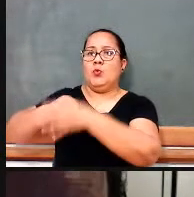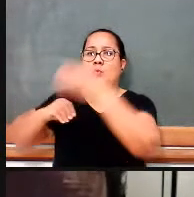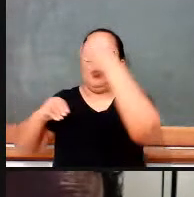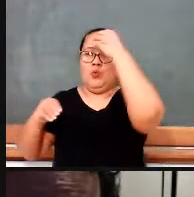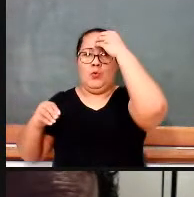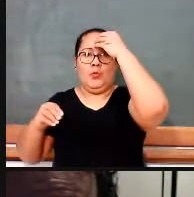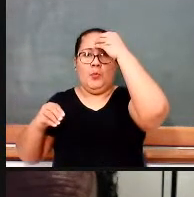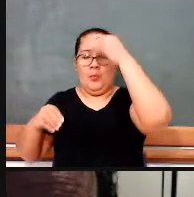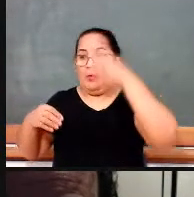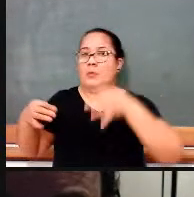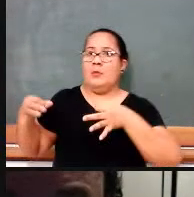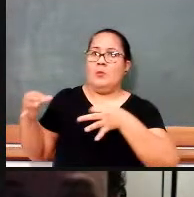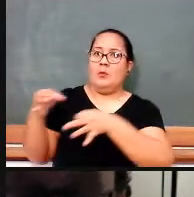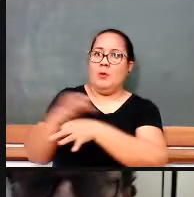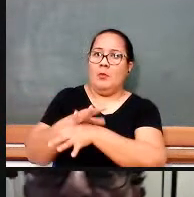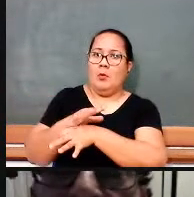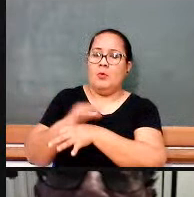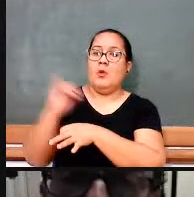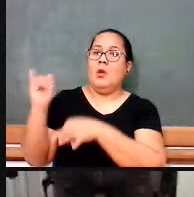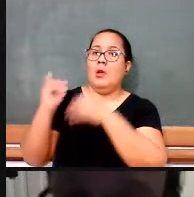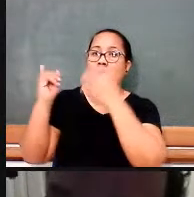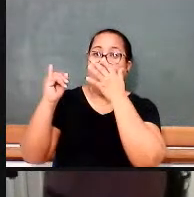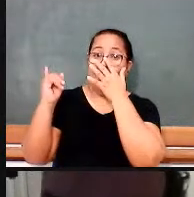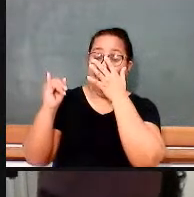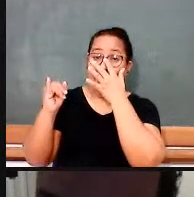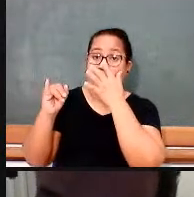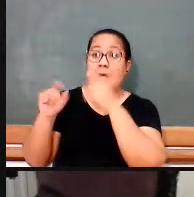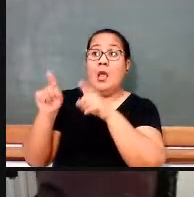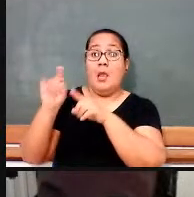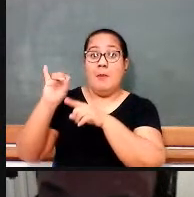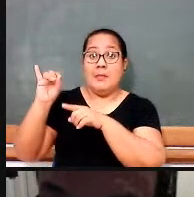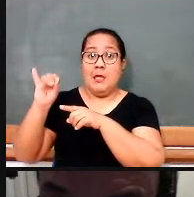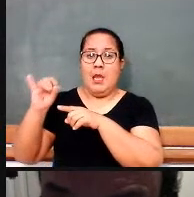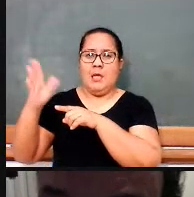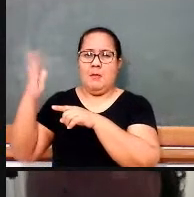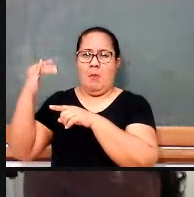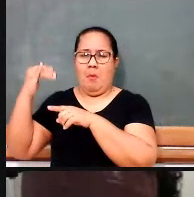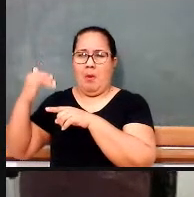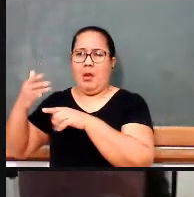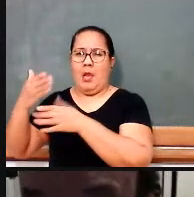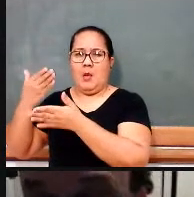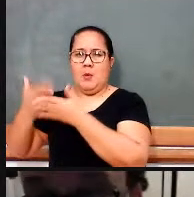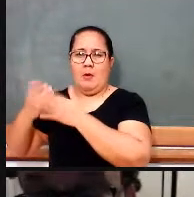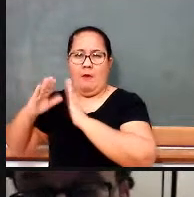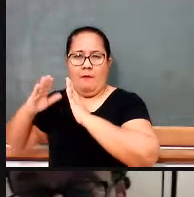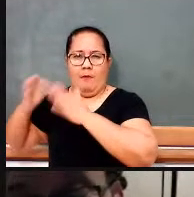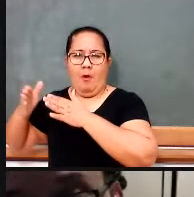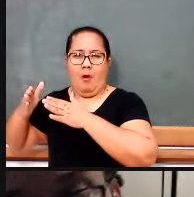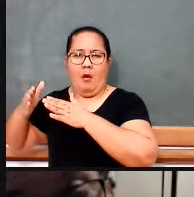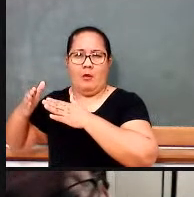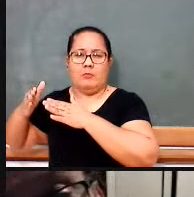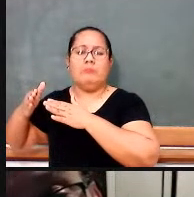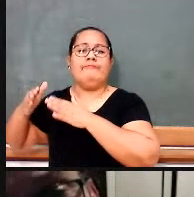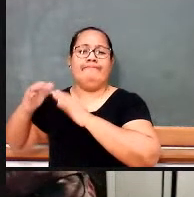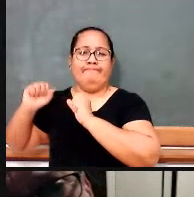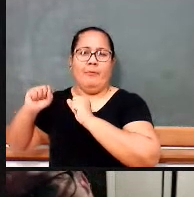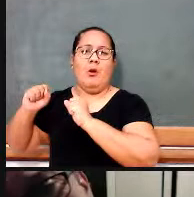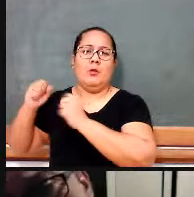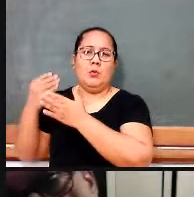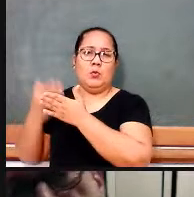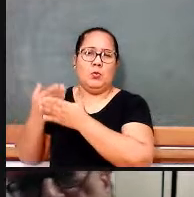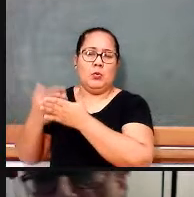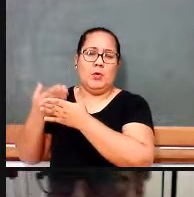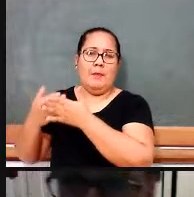que muitas vezes interessa apenas ao especialista em matemática, do que com o efetivo processo de construção do